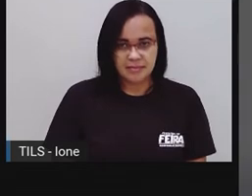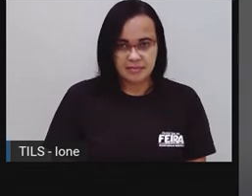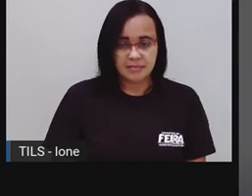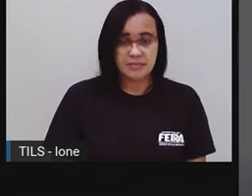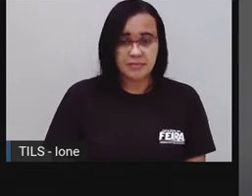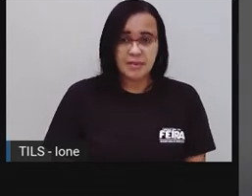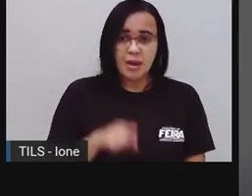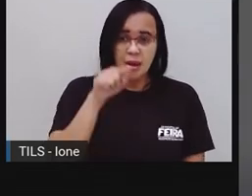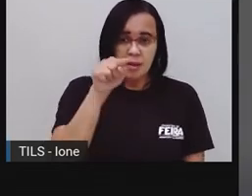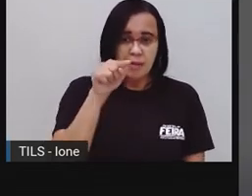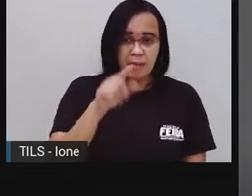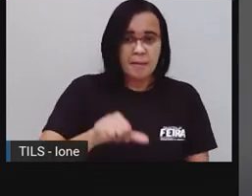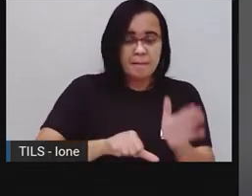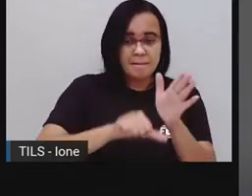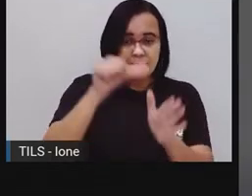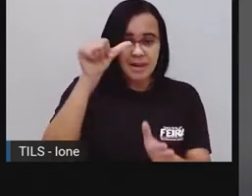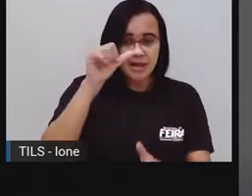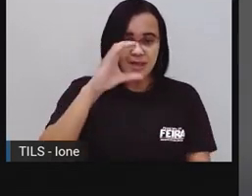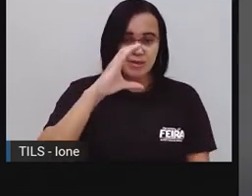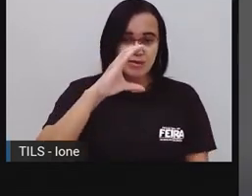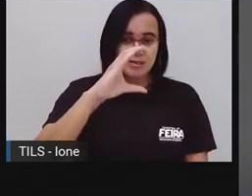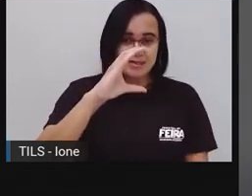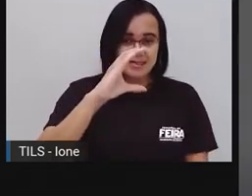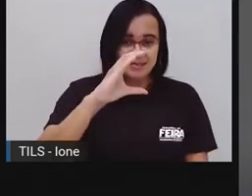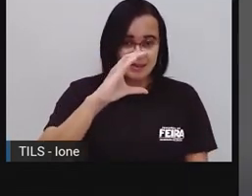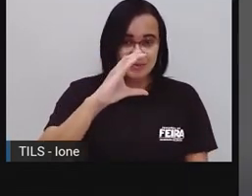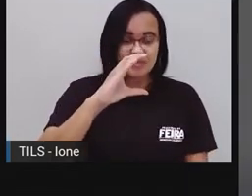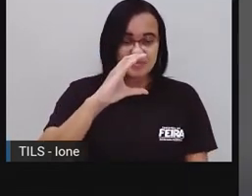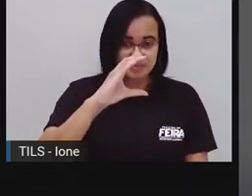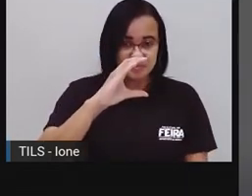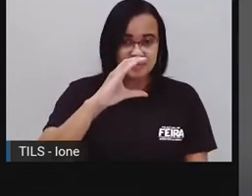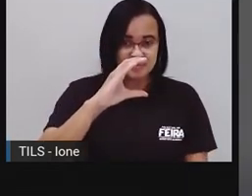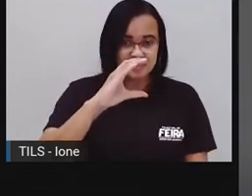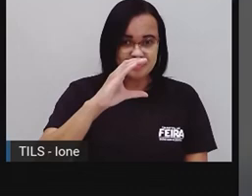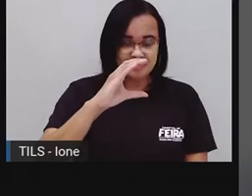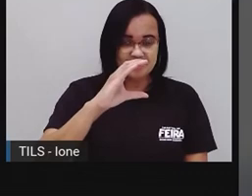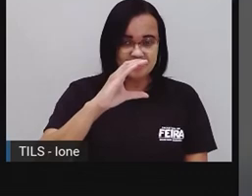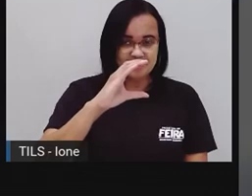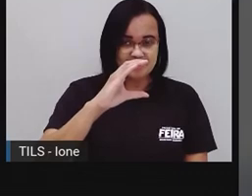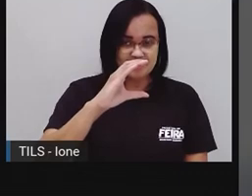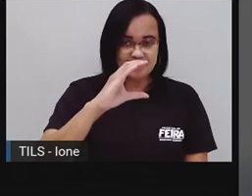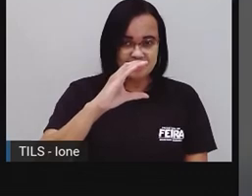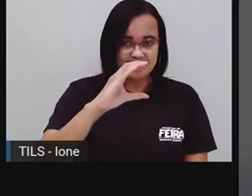a centena, ó. Então, eu tenho duas centenas, duas centenas, não, quê, ó,